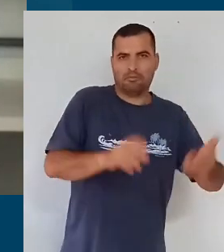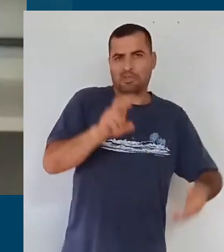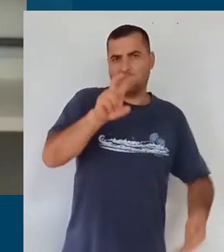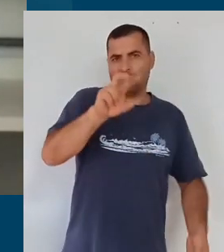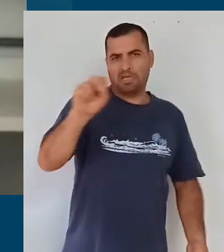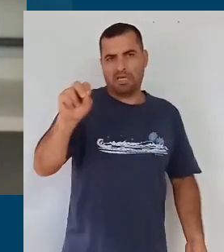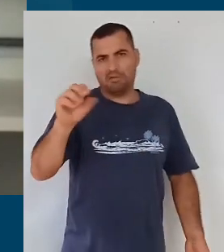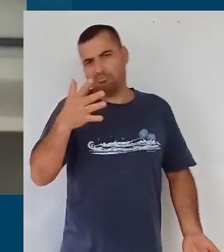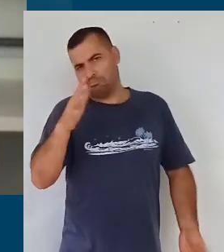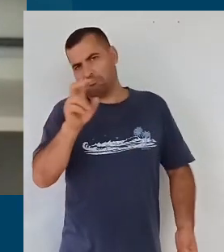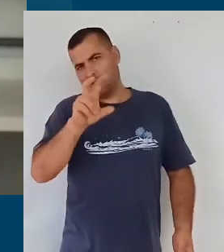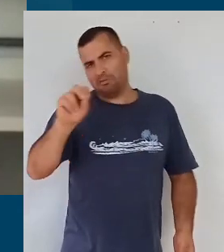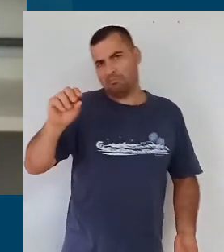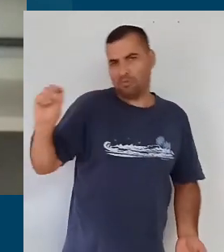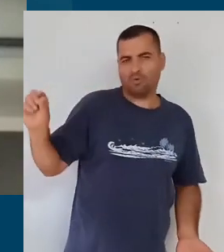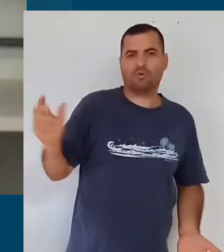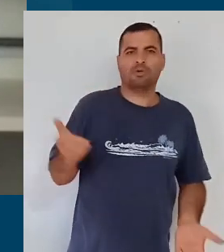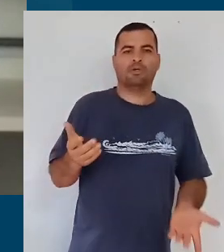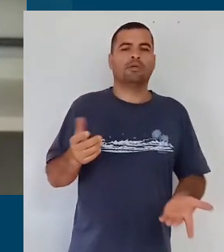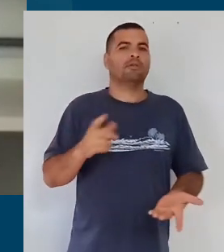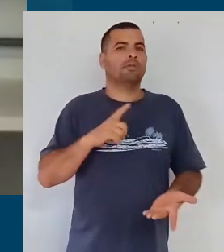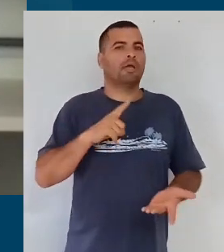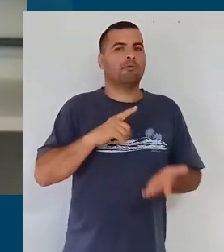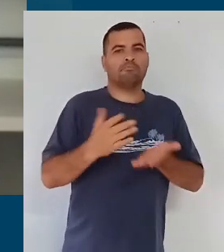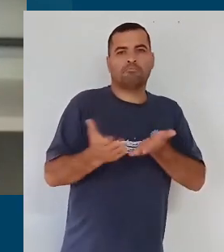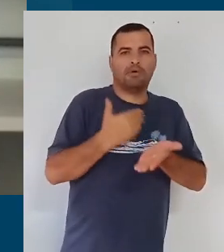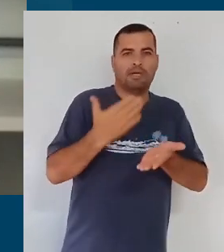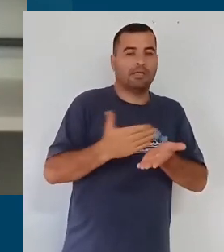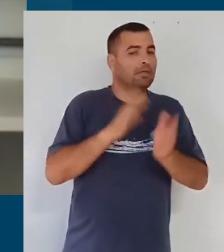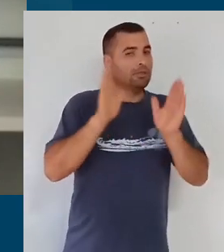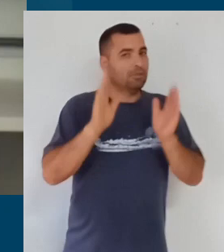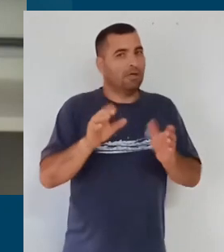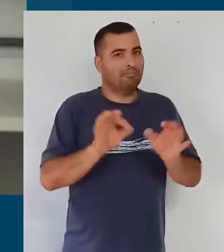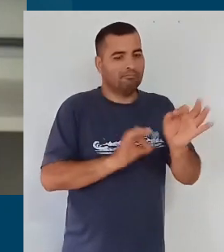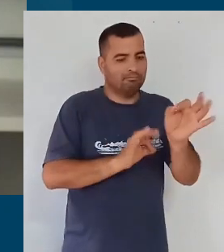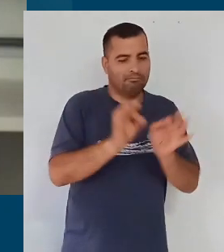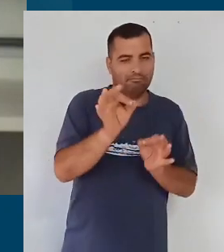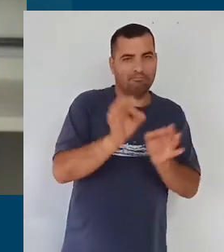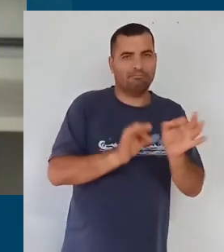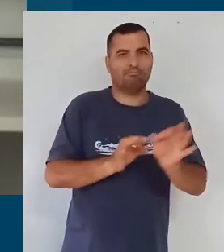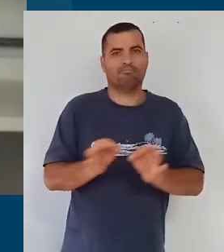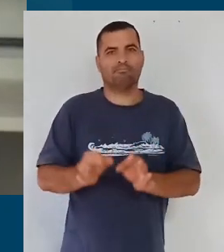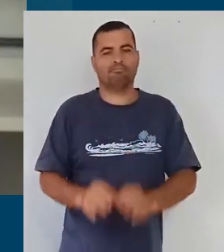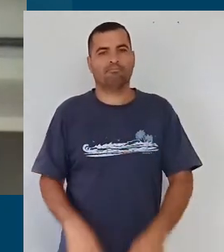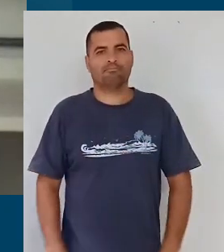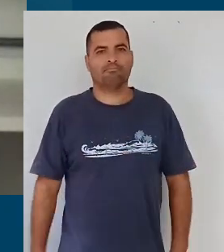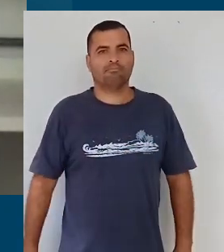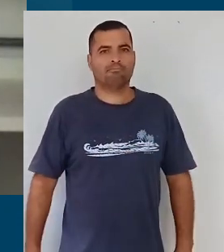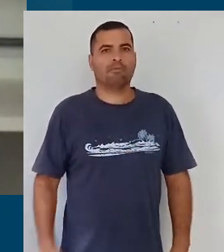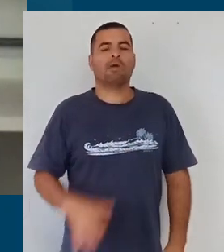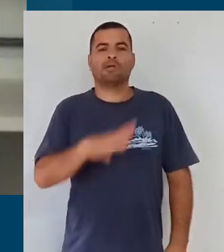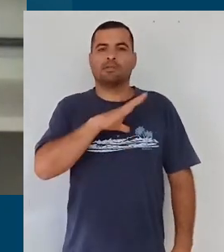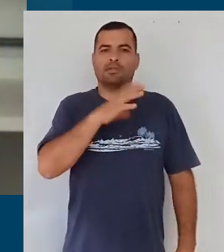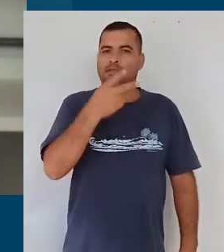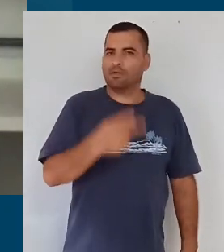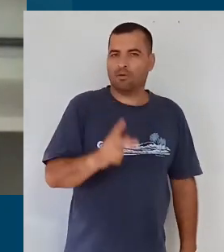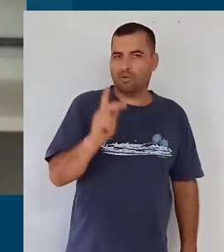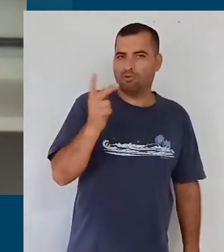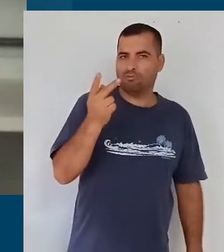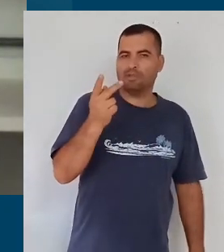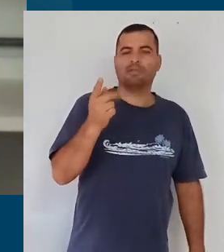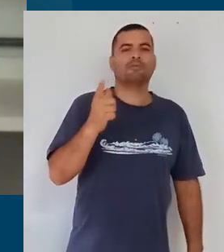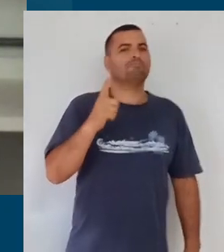tantas páginas, que nós estamos sistematizando para que a cidade possa,